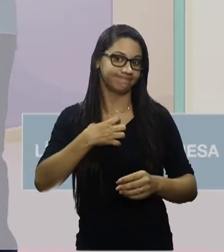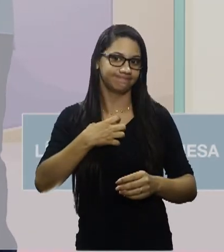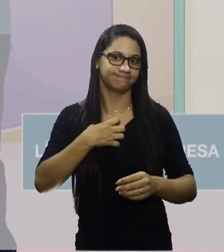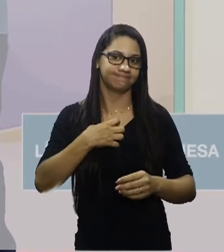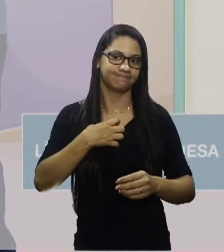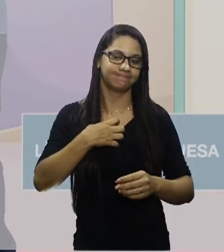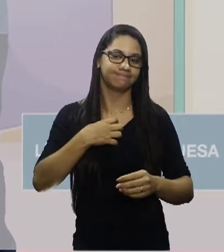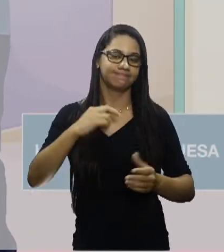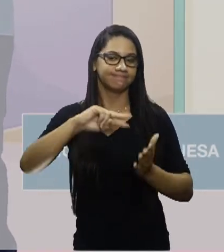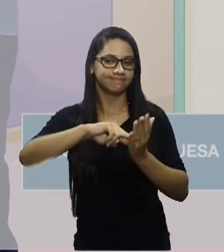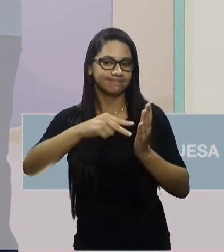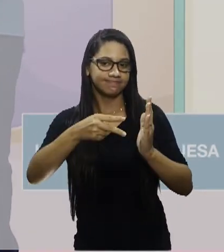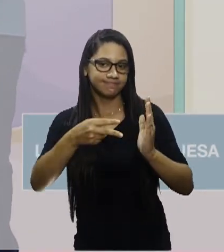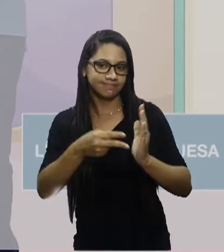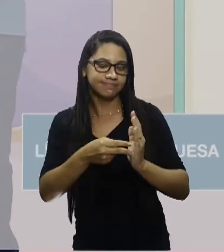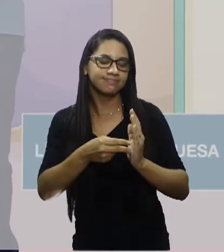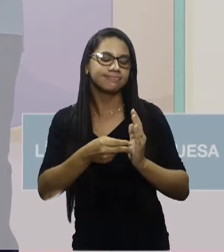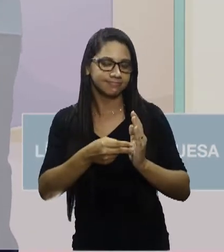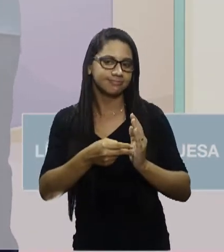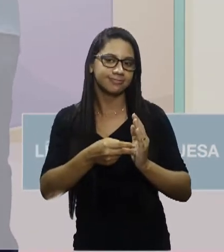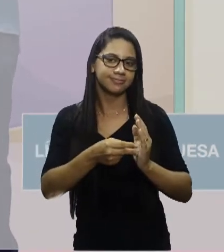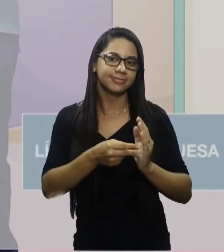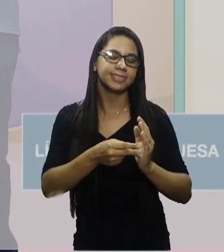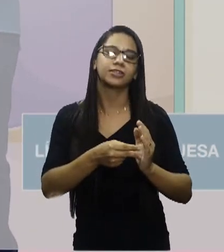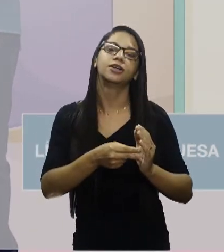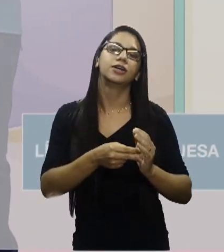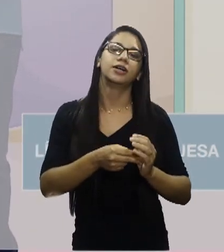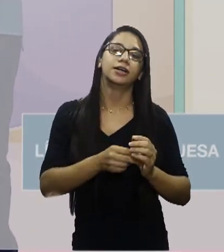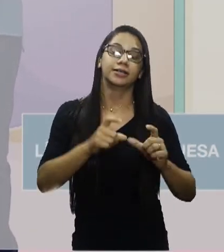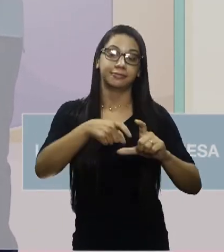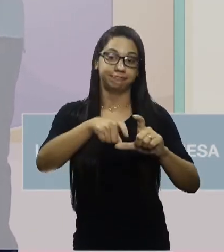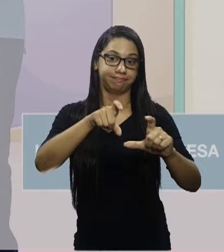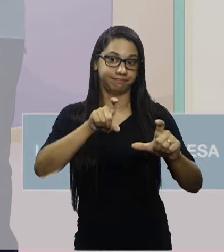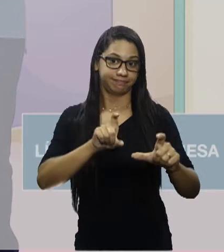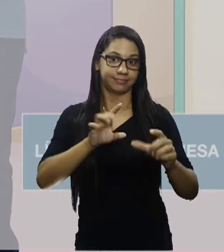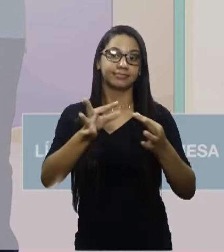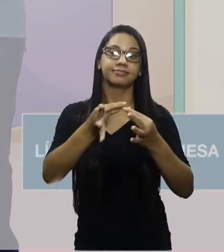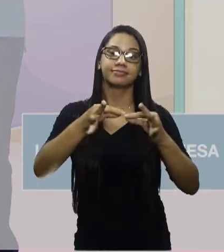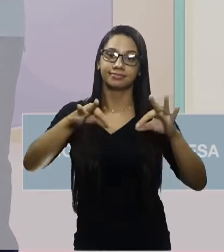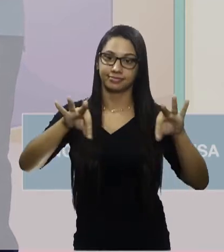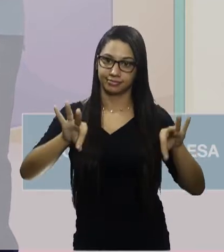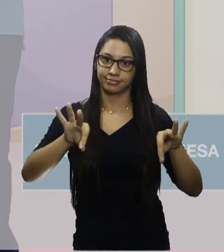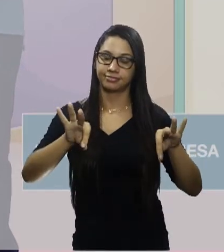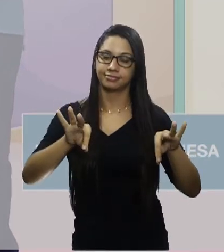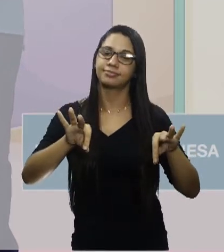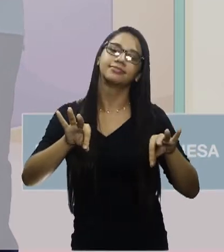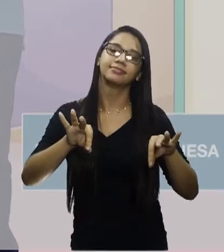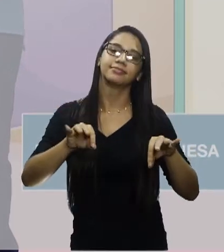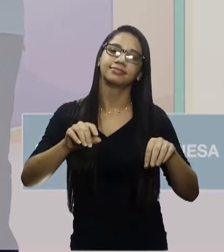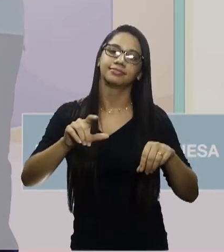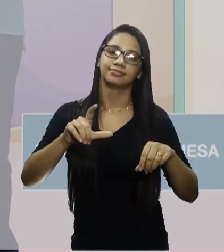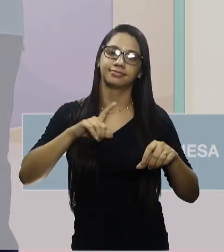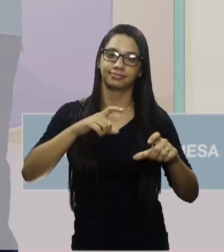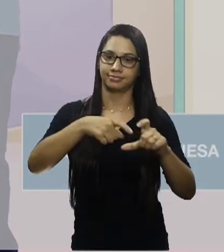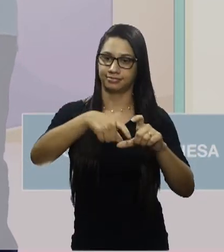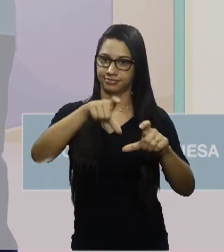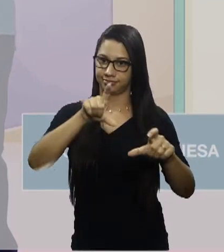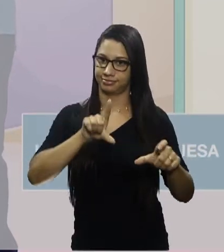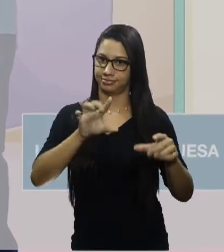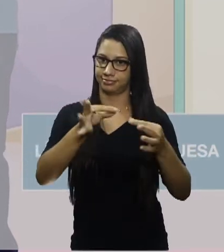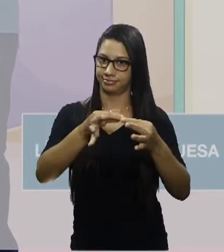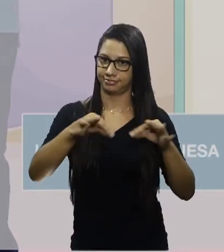de significados uma à outra. Mas a dependência sintática, elas têm independência